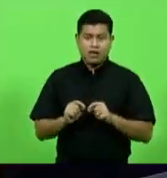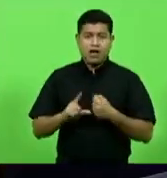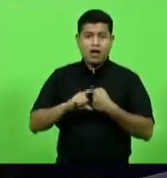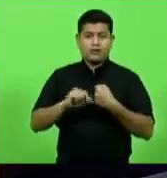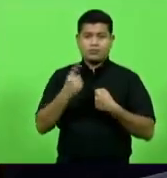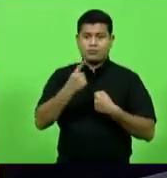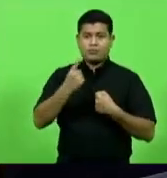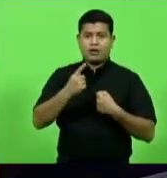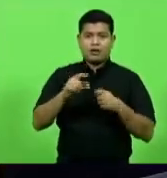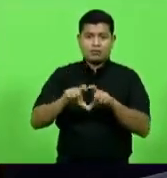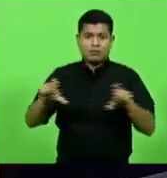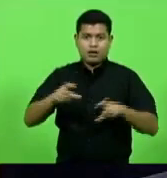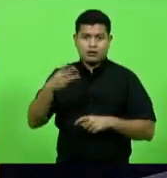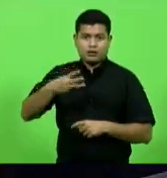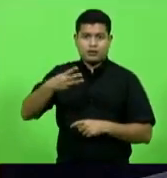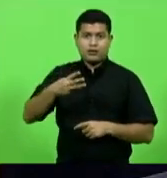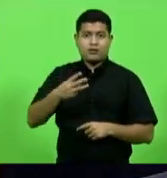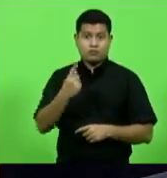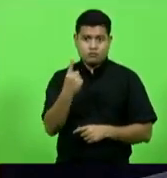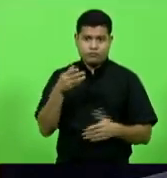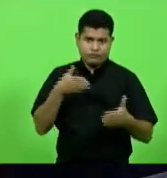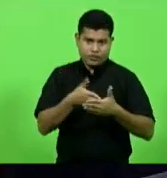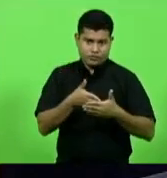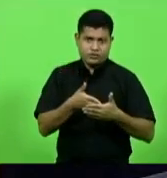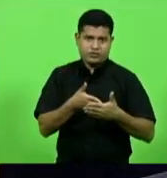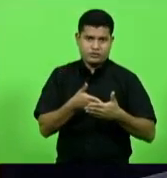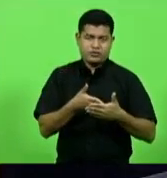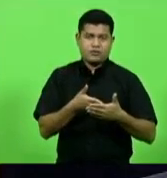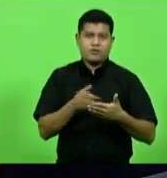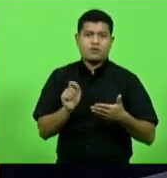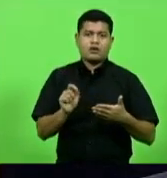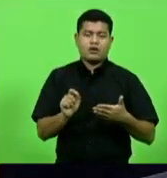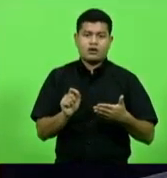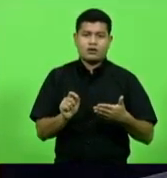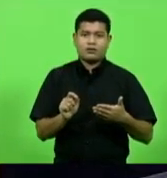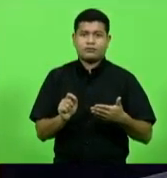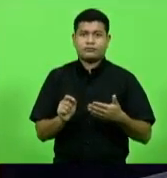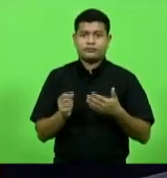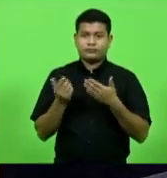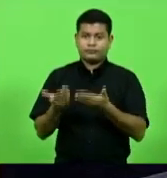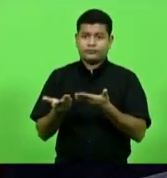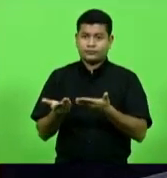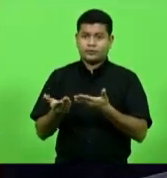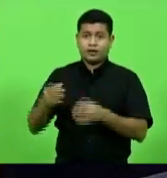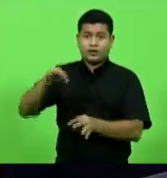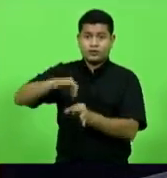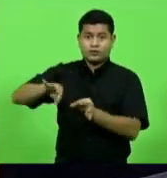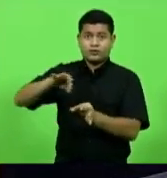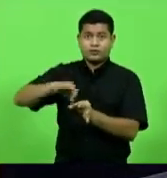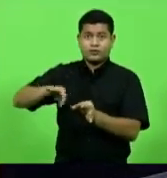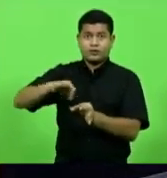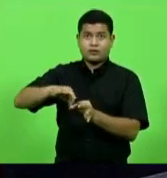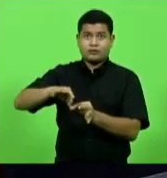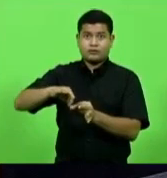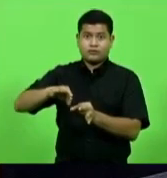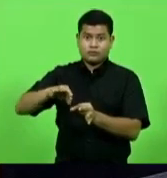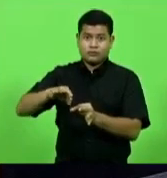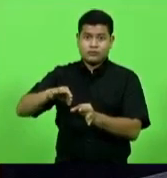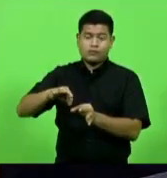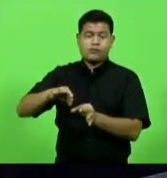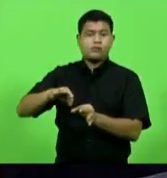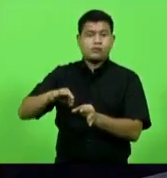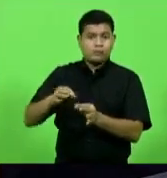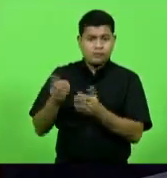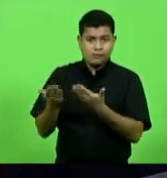terceiro um dos vetos um dos vetos que o órgão gerenciador olha o nosso conselho para o governo do estado